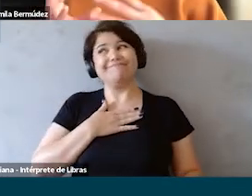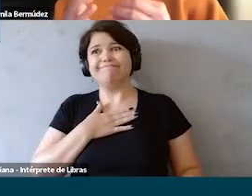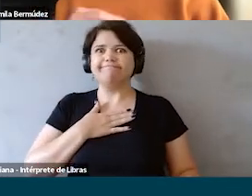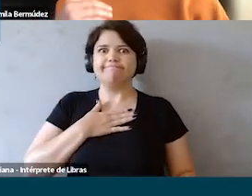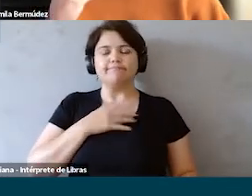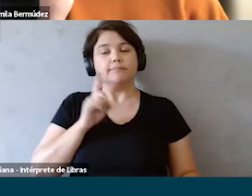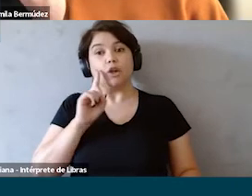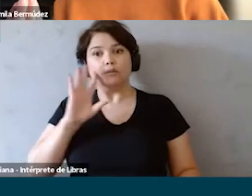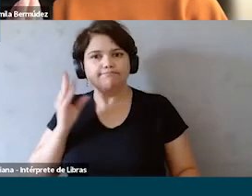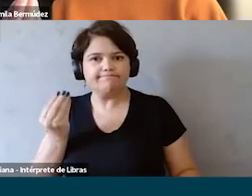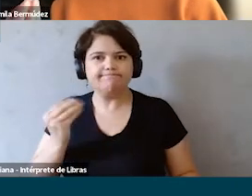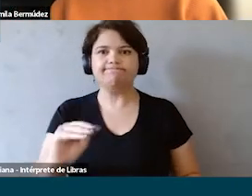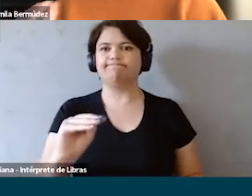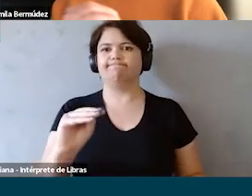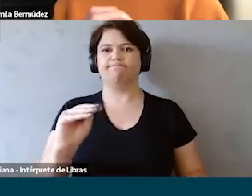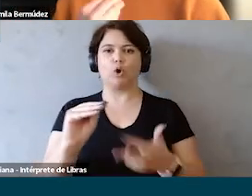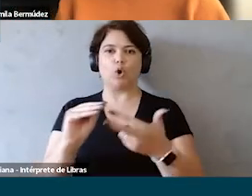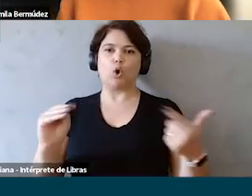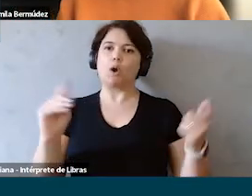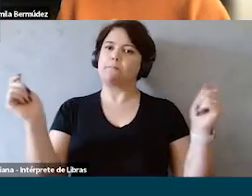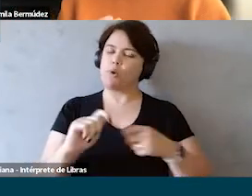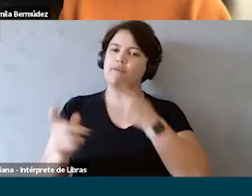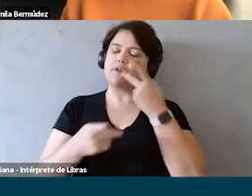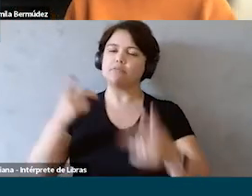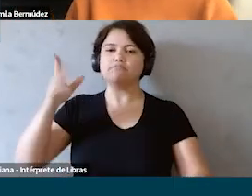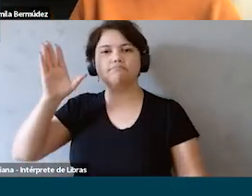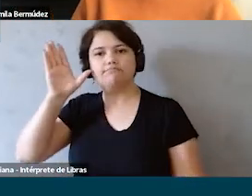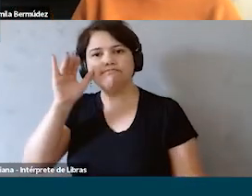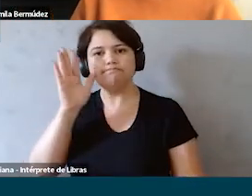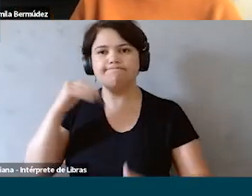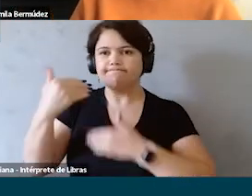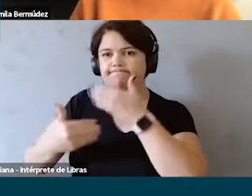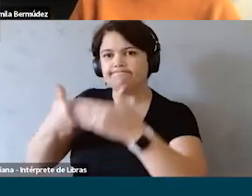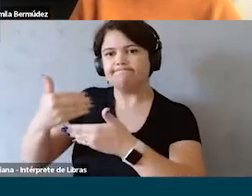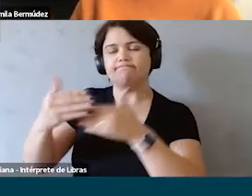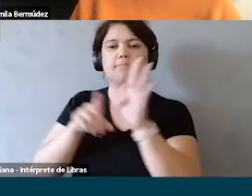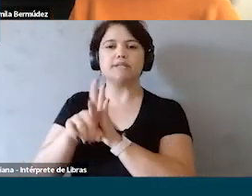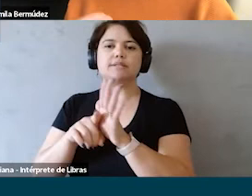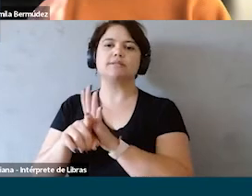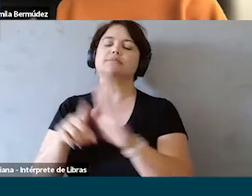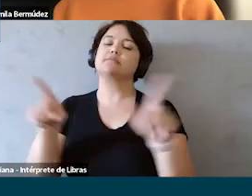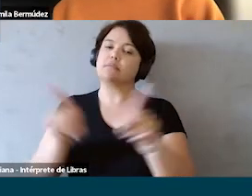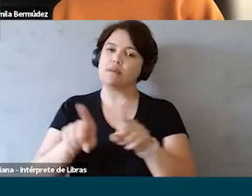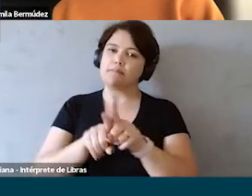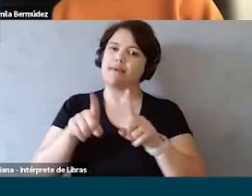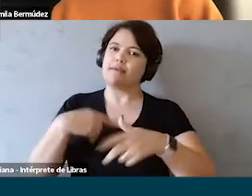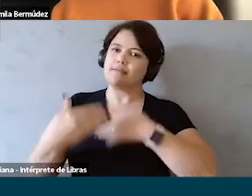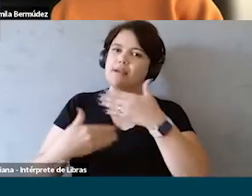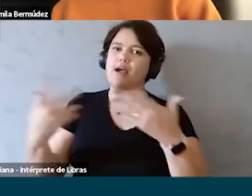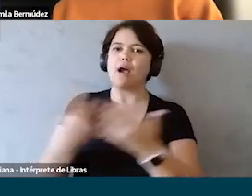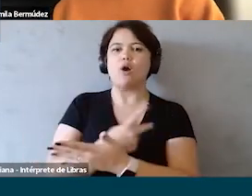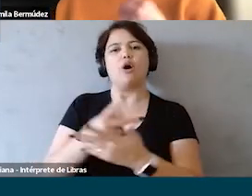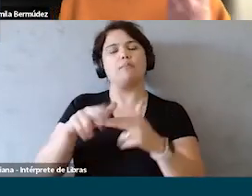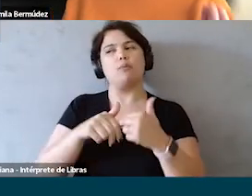E ela está inferindo algo. Ela, agora, pode dizer que ela observou isso dentro do processo de pesquisa, e que, também, esse